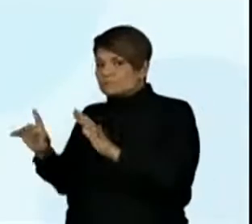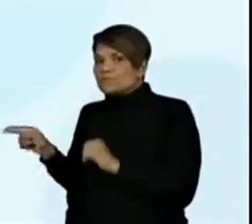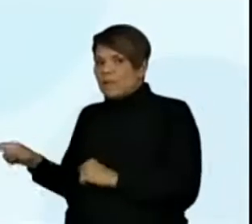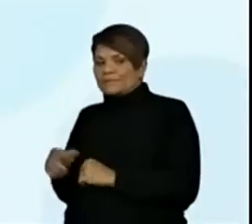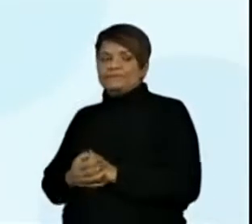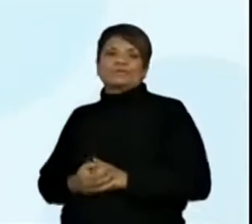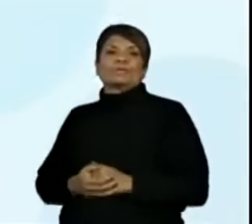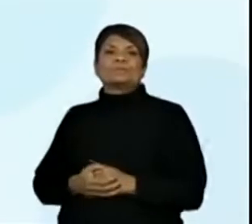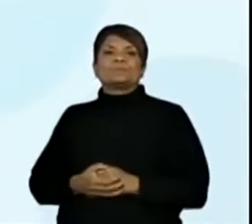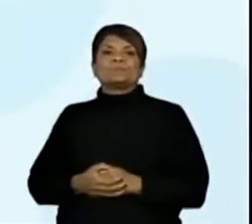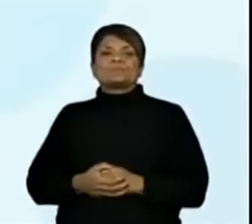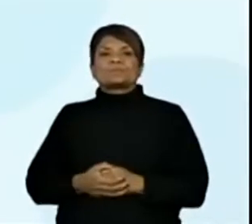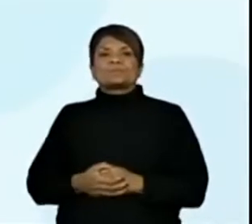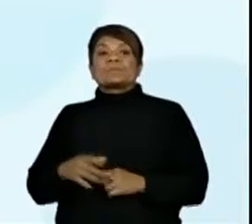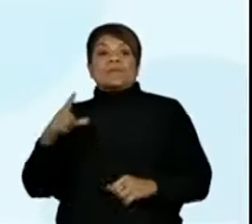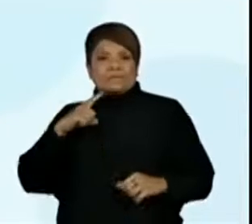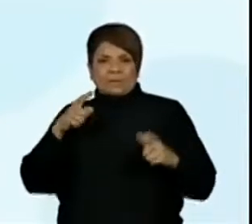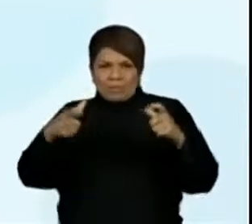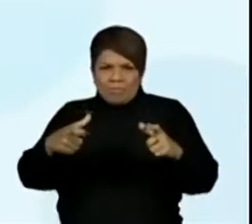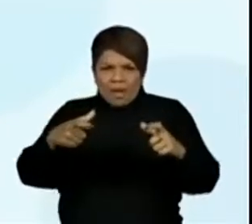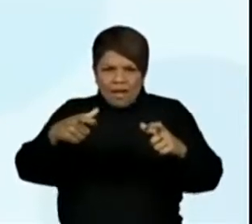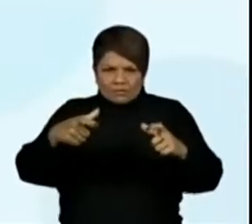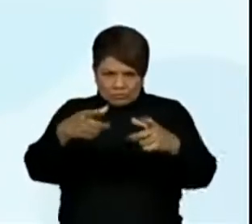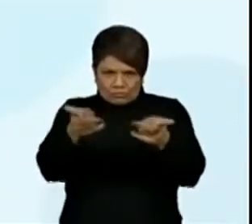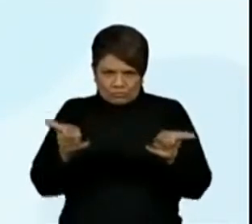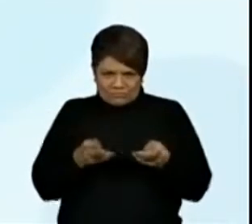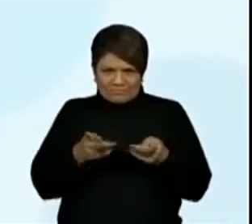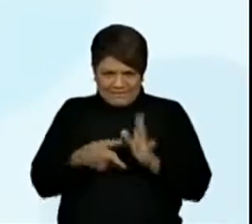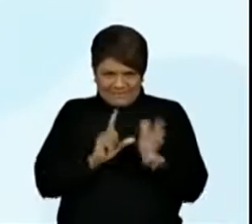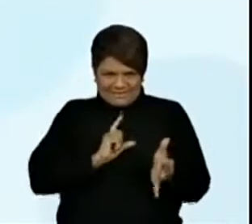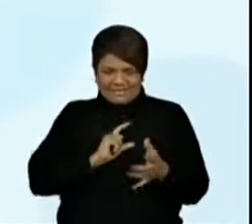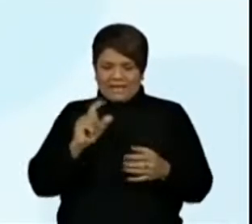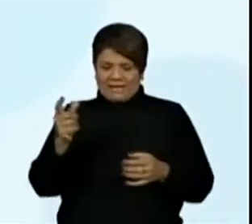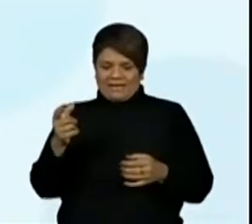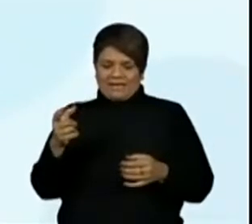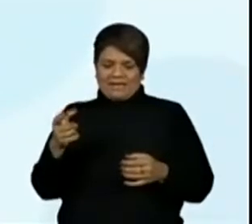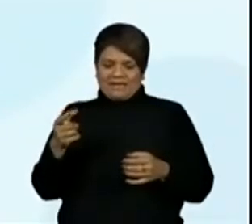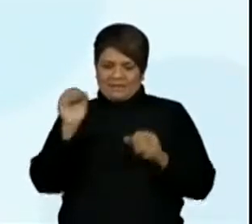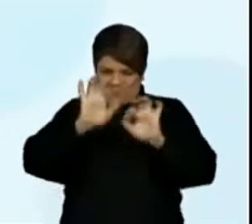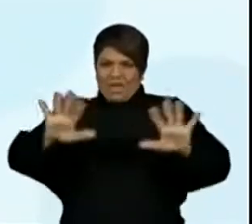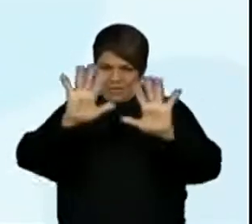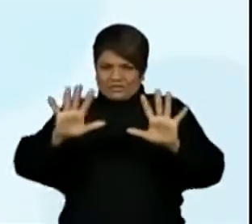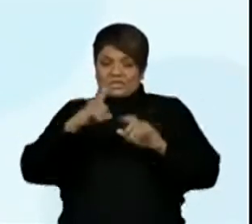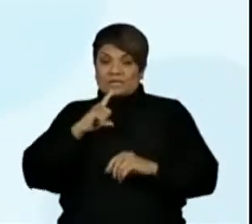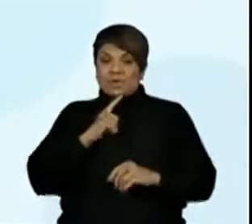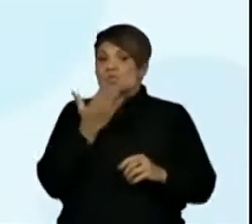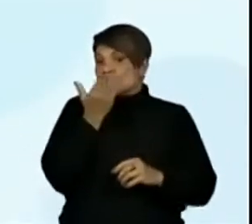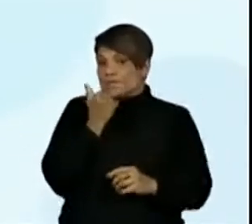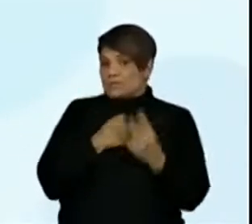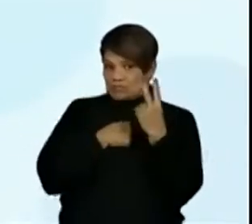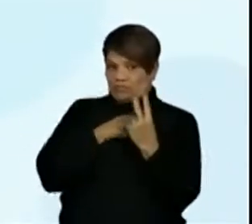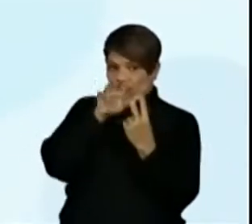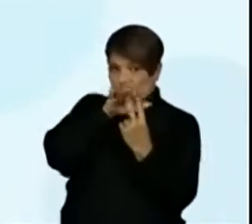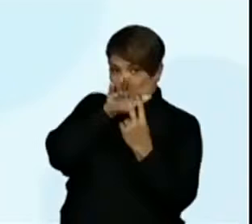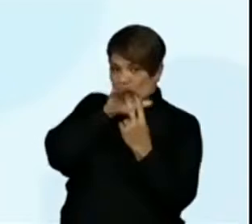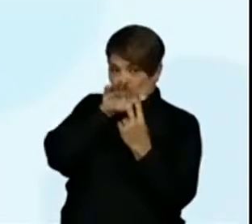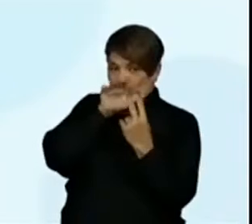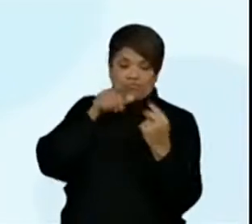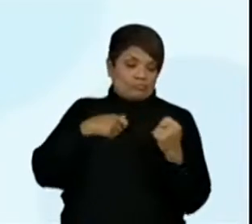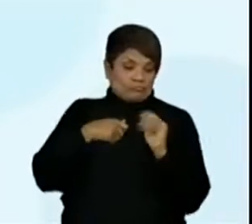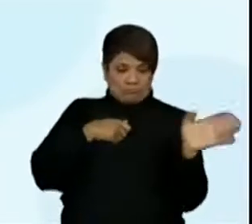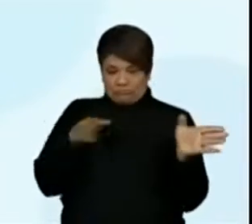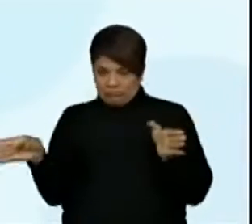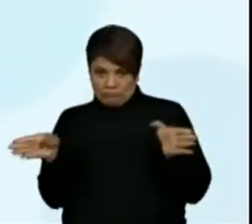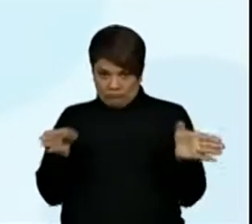Lá naquele prato que nós tínhamos, nós falamos que tinha comida dos dois jeitos, campo e cidade.